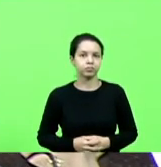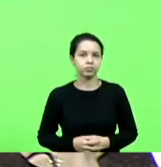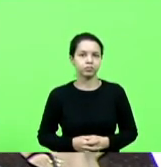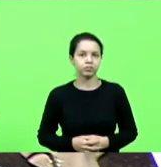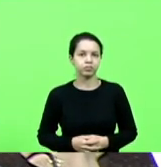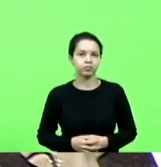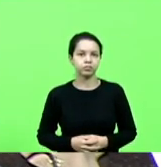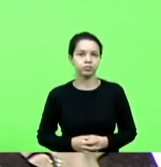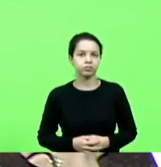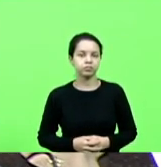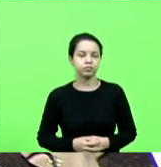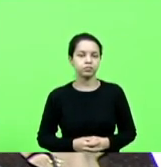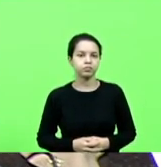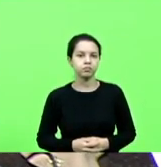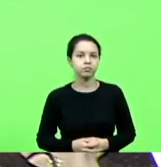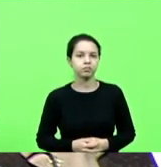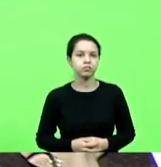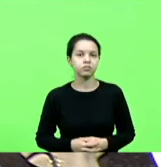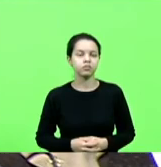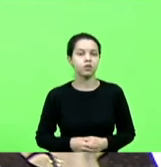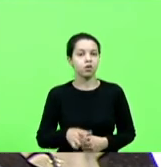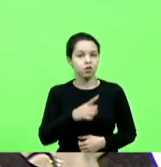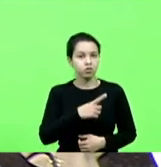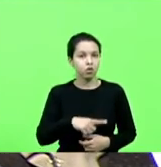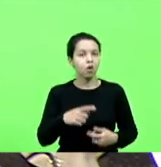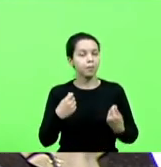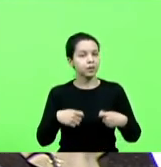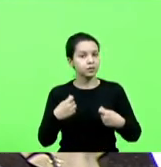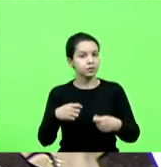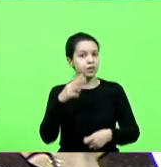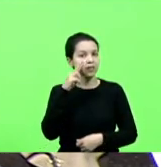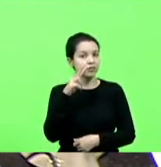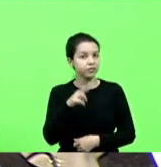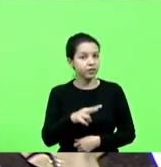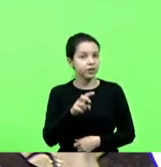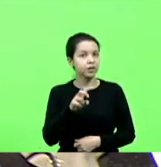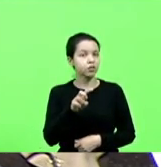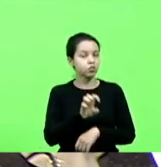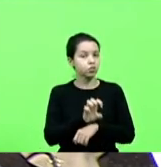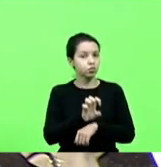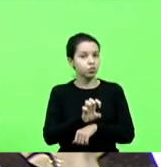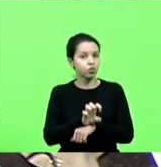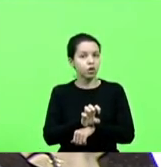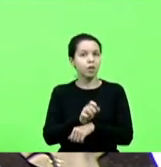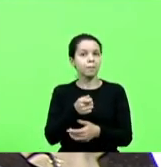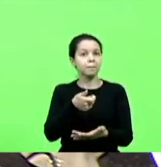E nós temos que ver se o Estado está pagando esse valor, para onde está indo?